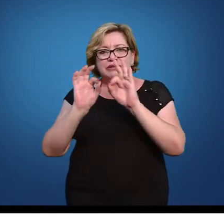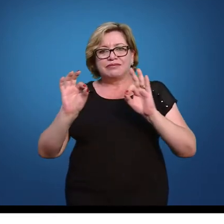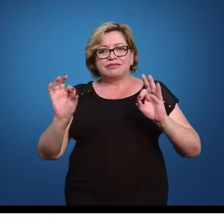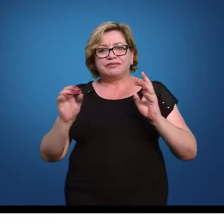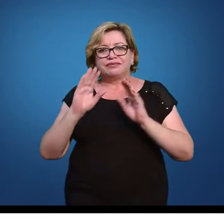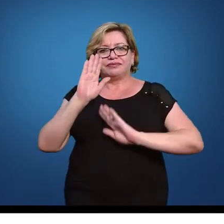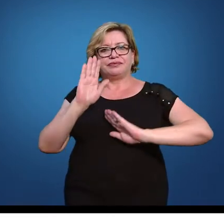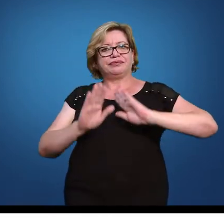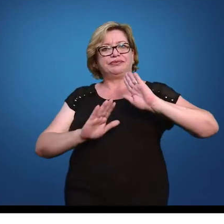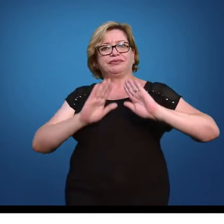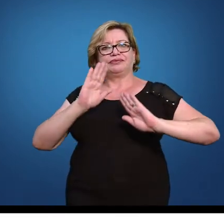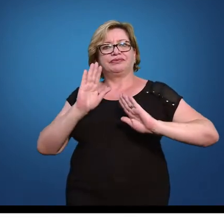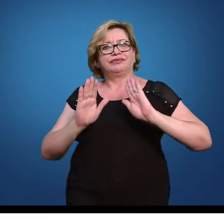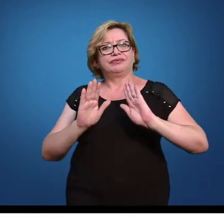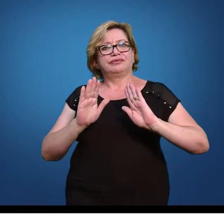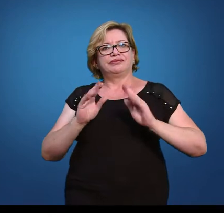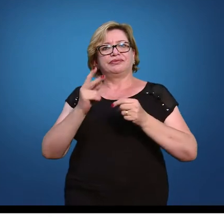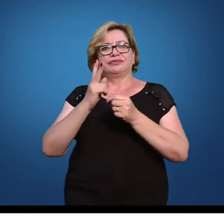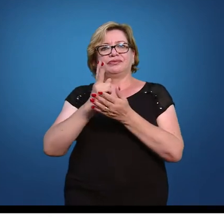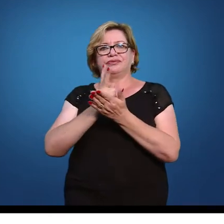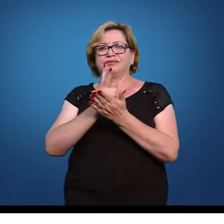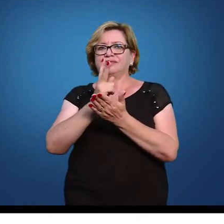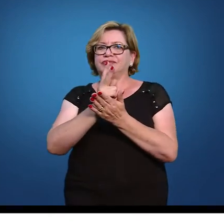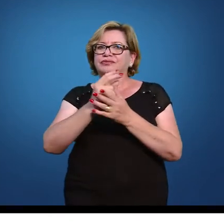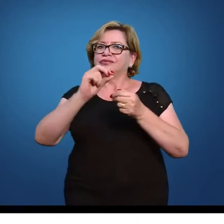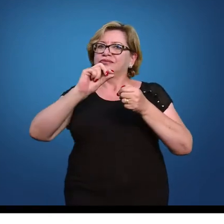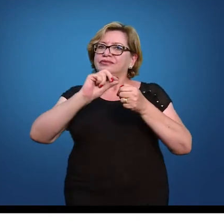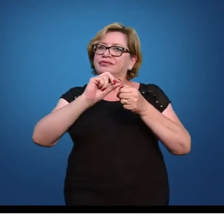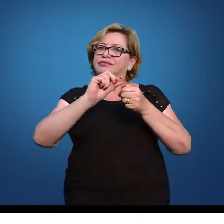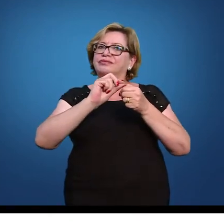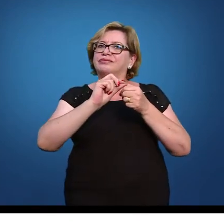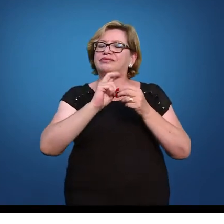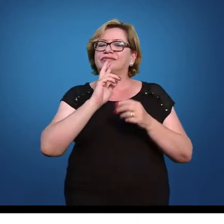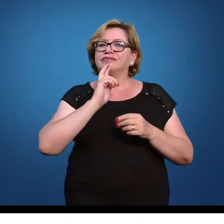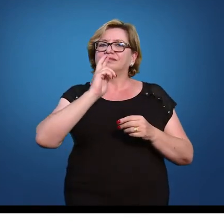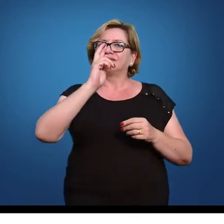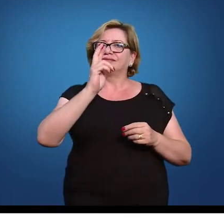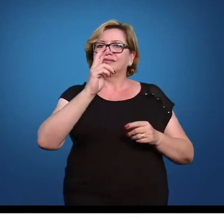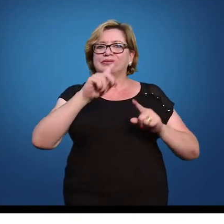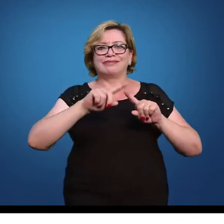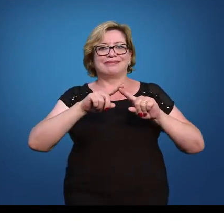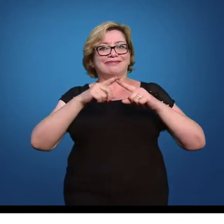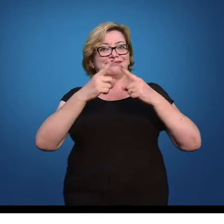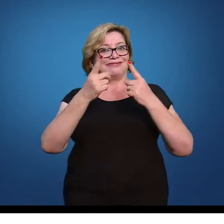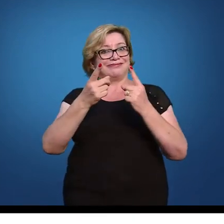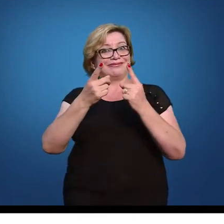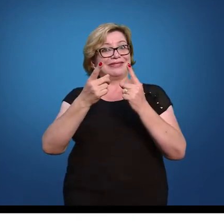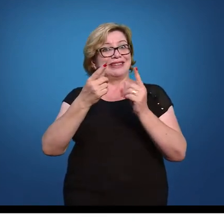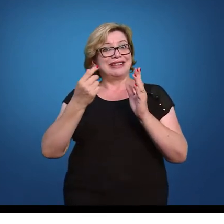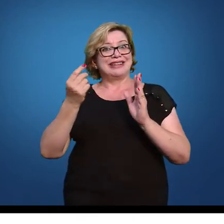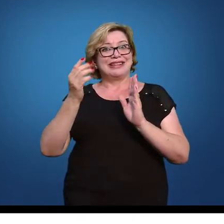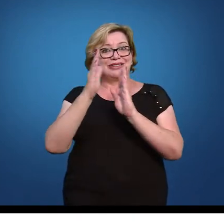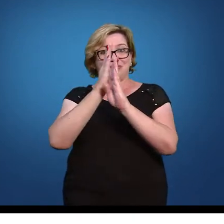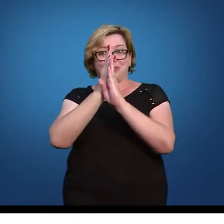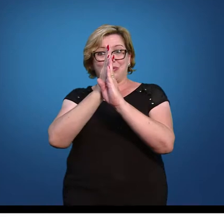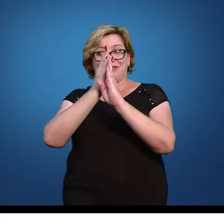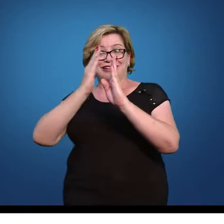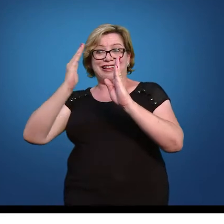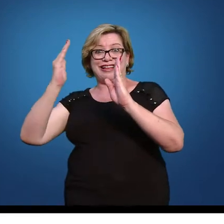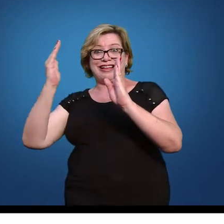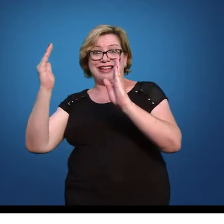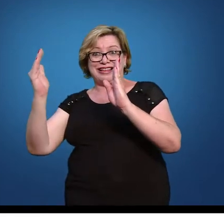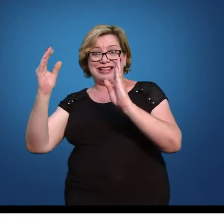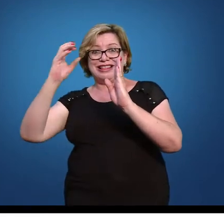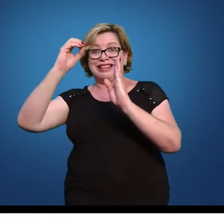você às vezes admitir por um pouquinho de falta de atenção como resposta só que a tabela foi construída para ter a área do meio